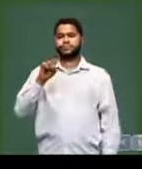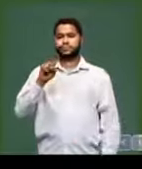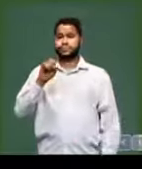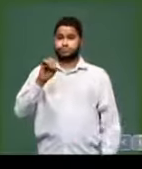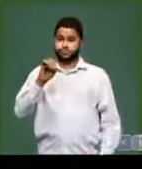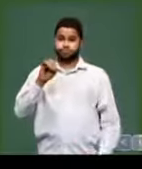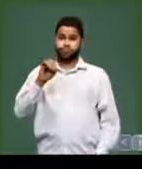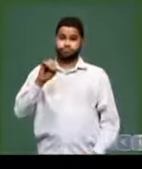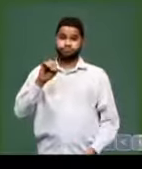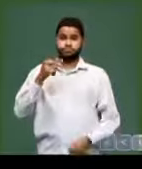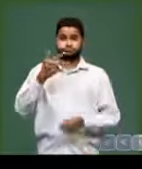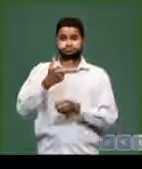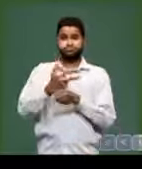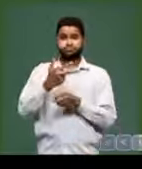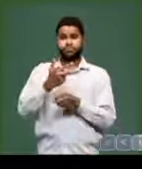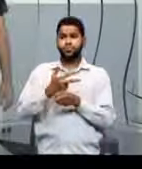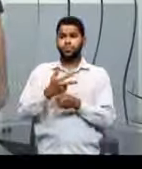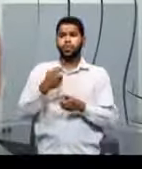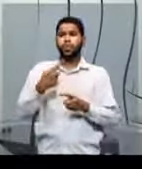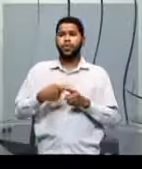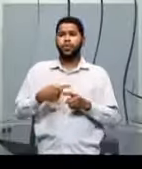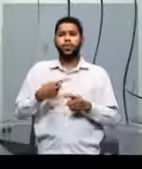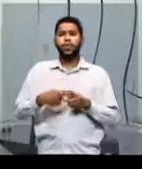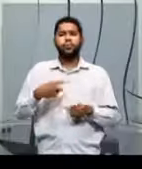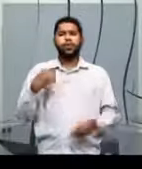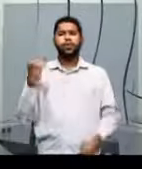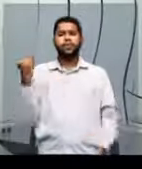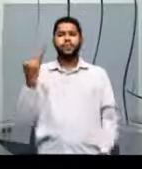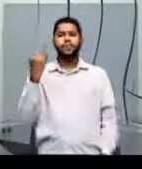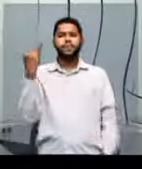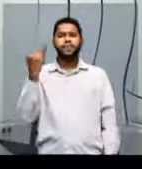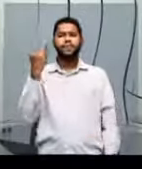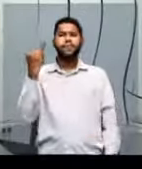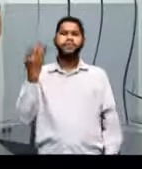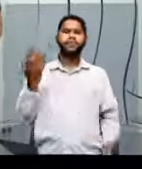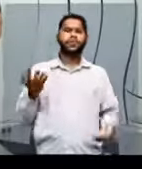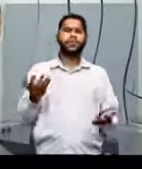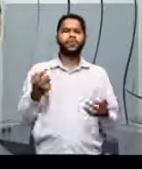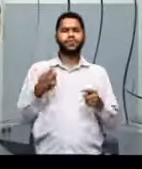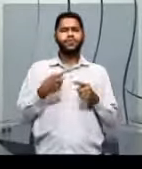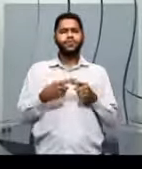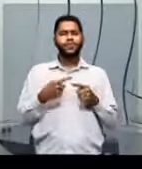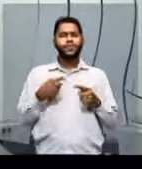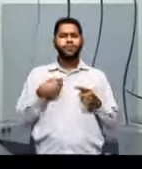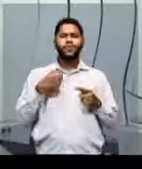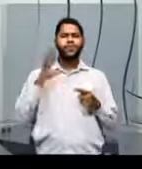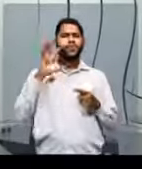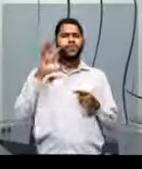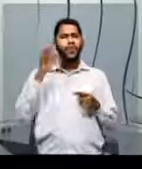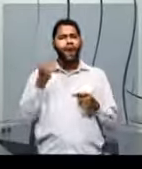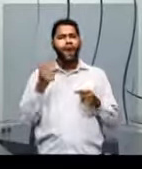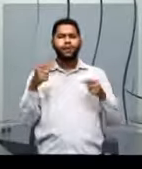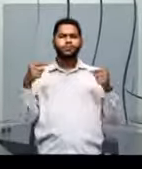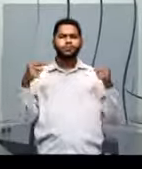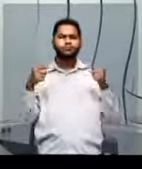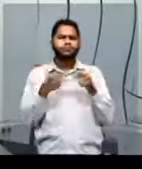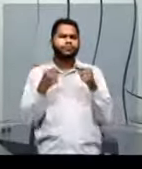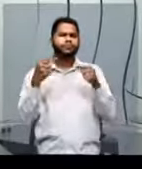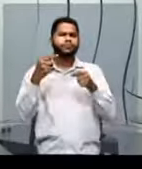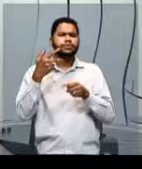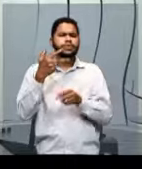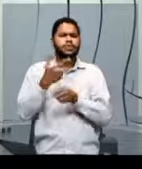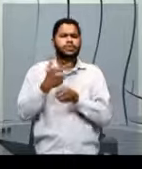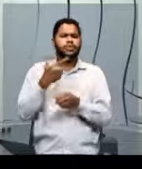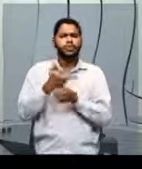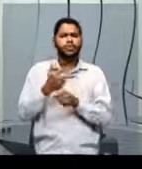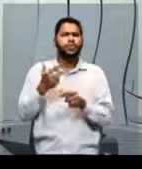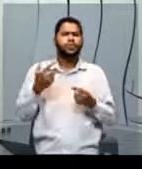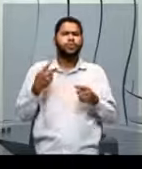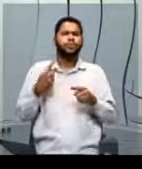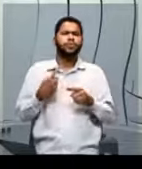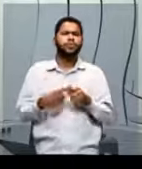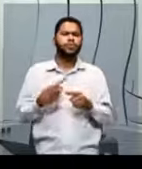Ok? Por que que é importante a gente... Por que que eu acho que pode cair alguma coisa relacionada aos idosos?